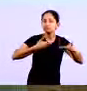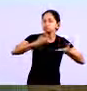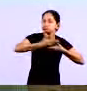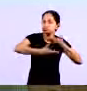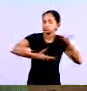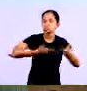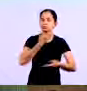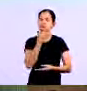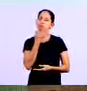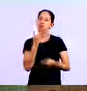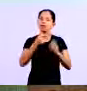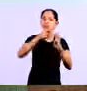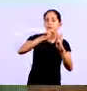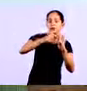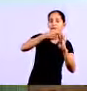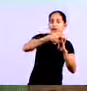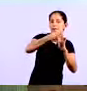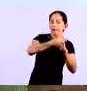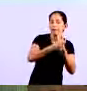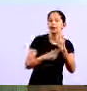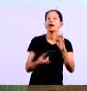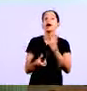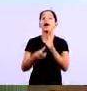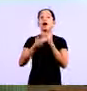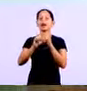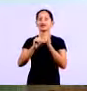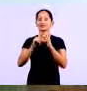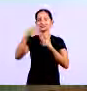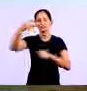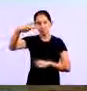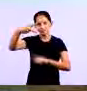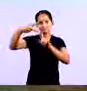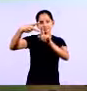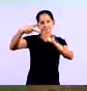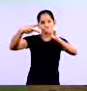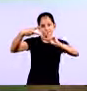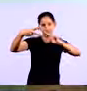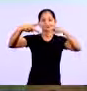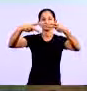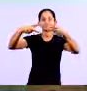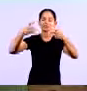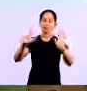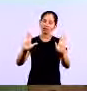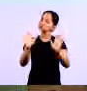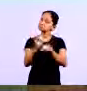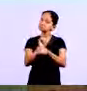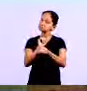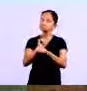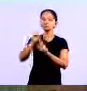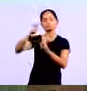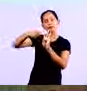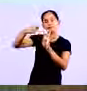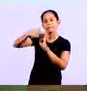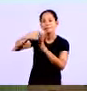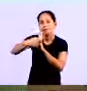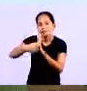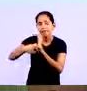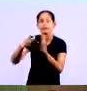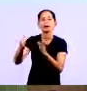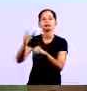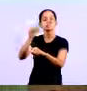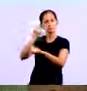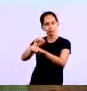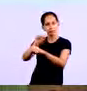prazo maior. Enquanto que as contas a receber, é que eu expliquei antes, é aquelas vendas que nós fizemos e que estamos com o dinheiro para receber. As empresas que vendem a prazo,